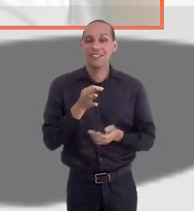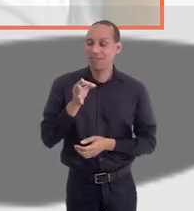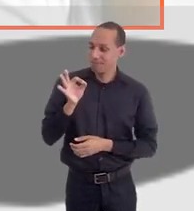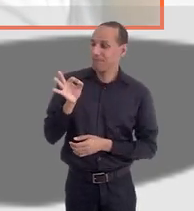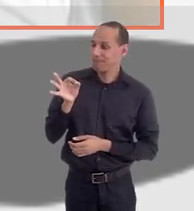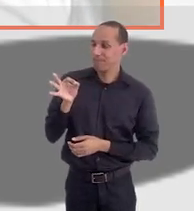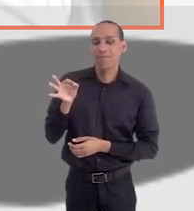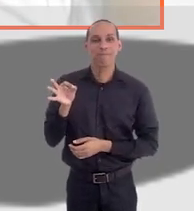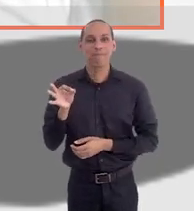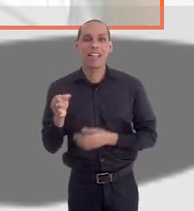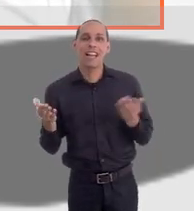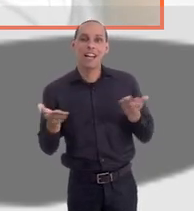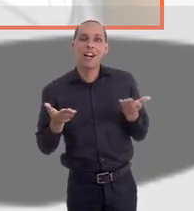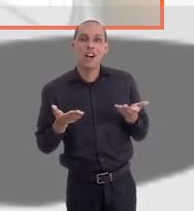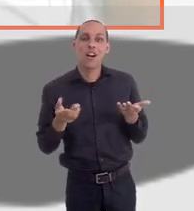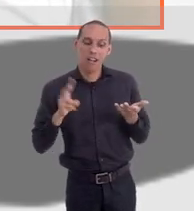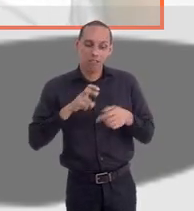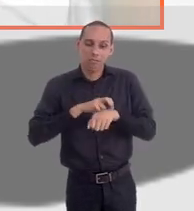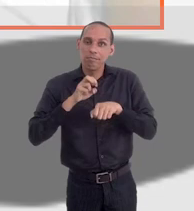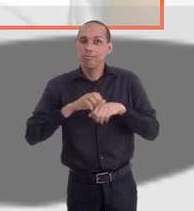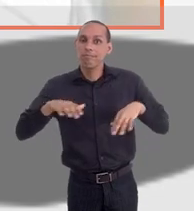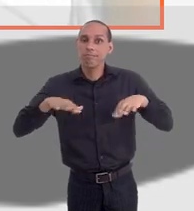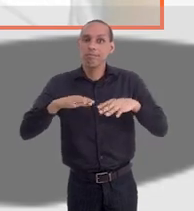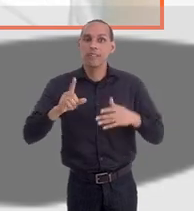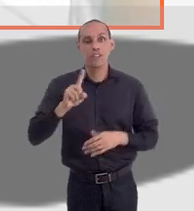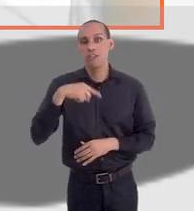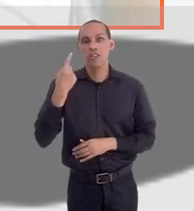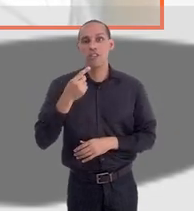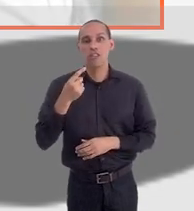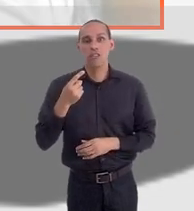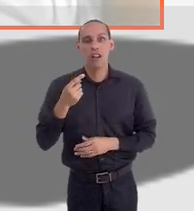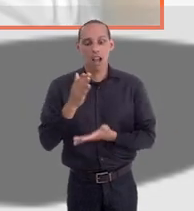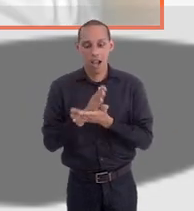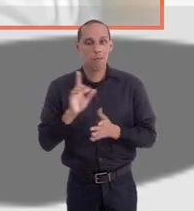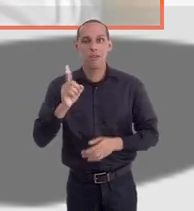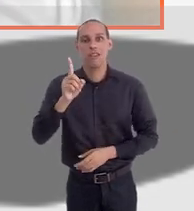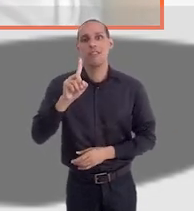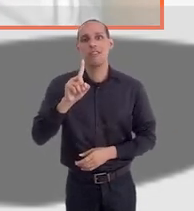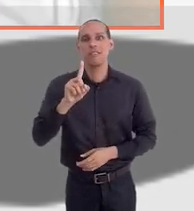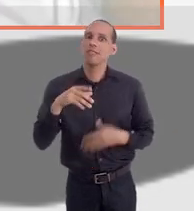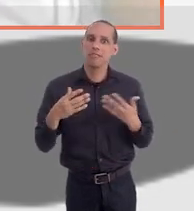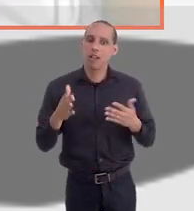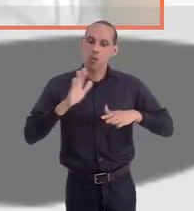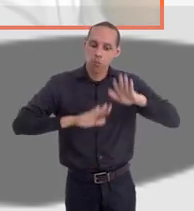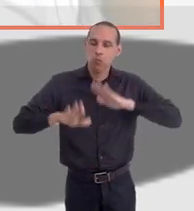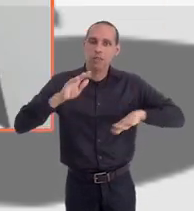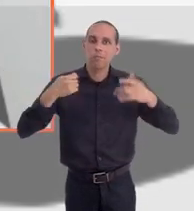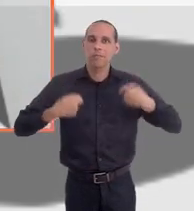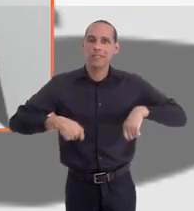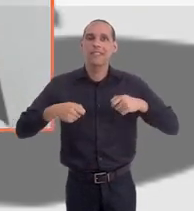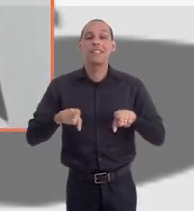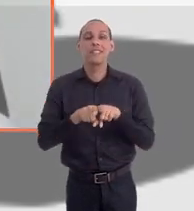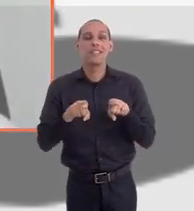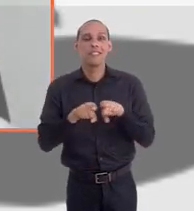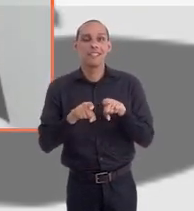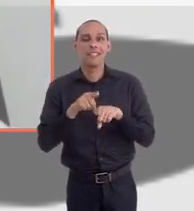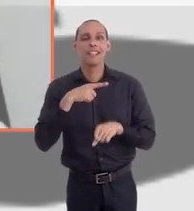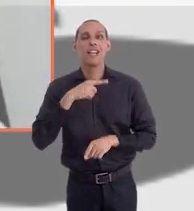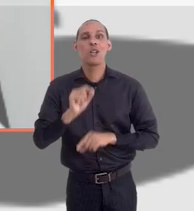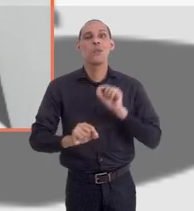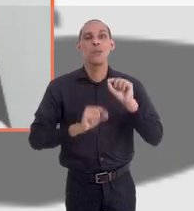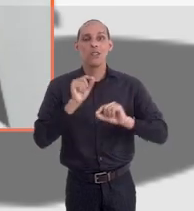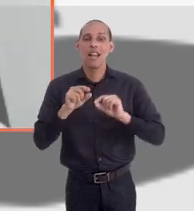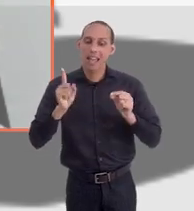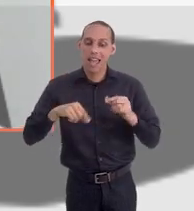Exatamente, né? A gente está numa situação de pandemia ainda, não saímos da pandemia, então requer os cuidados. E ainda tem a situação